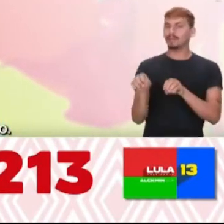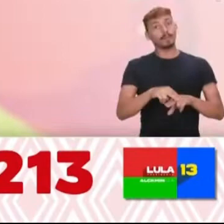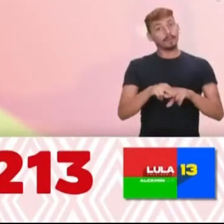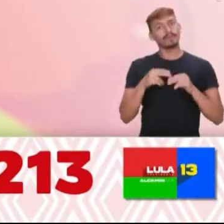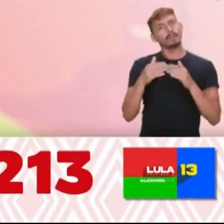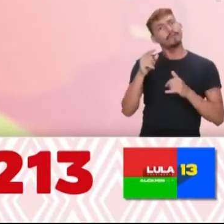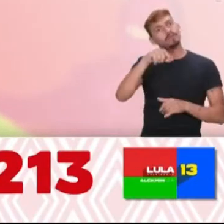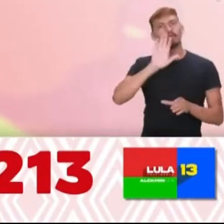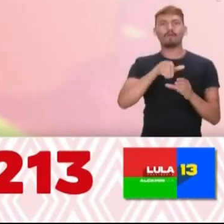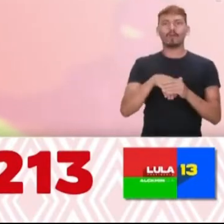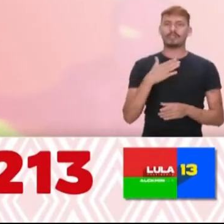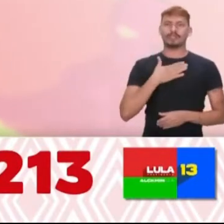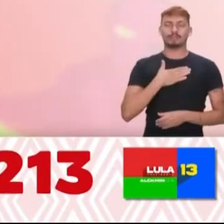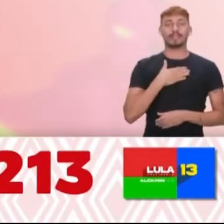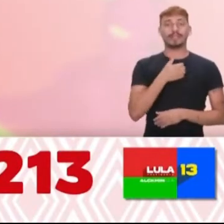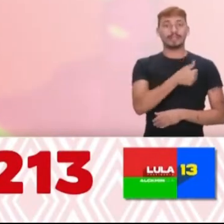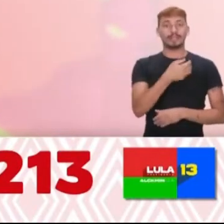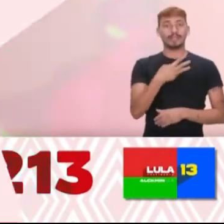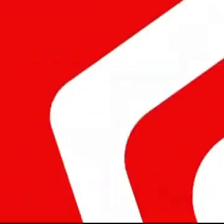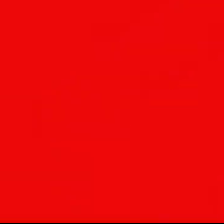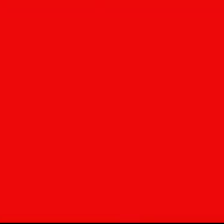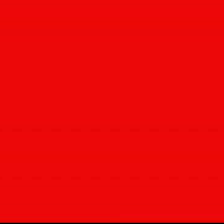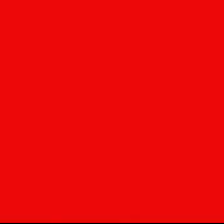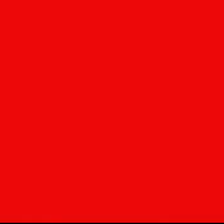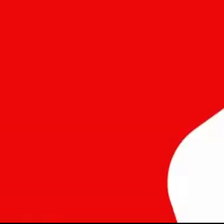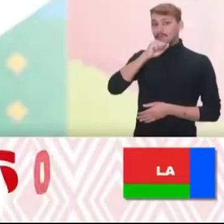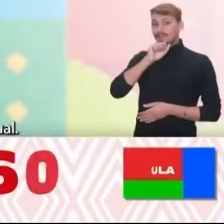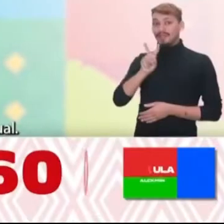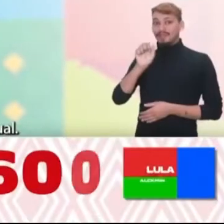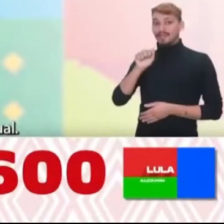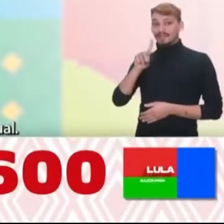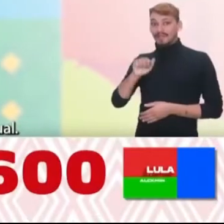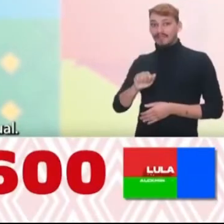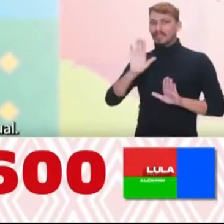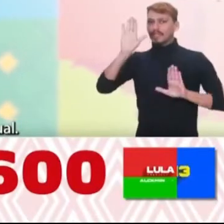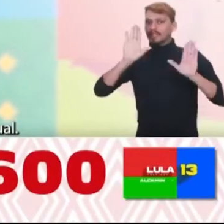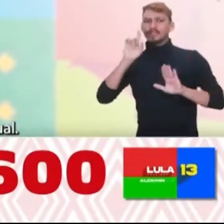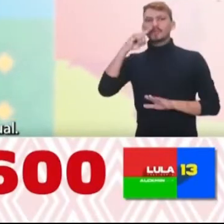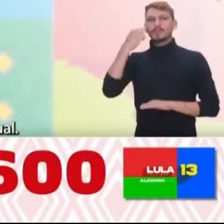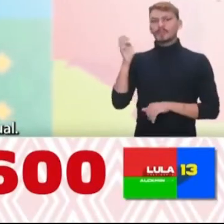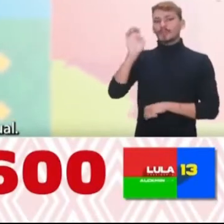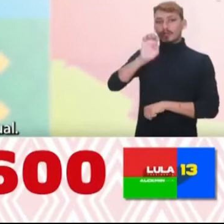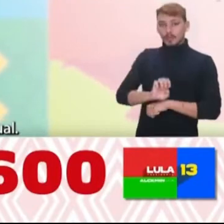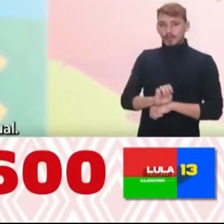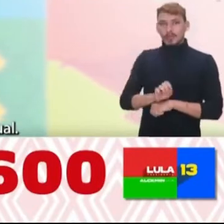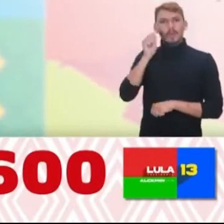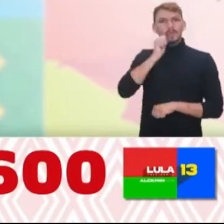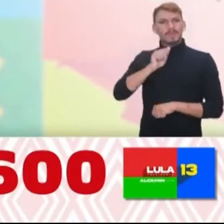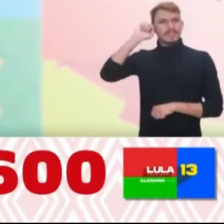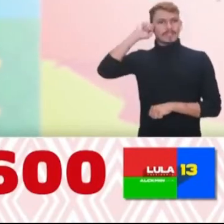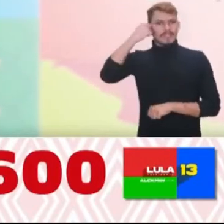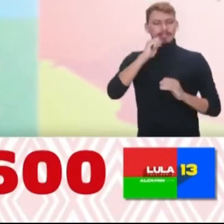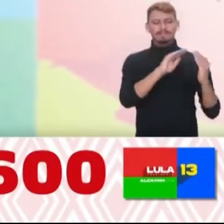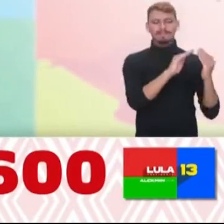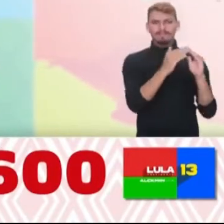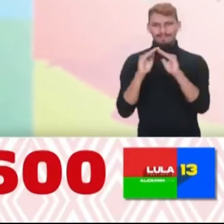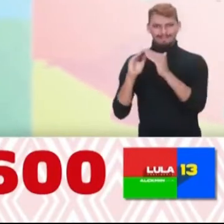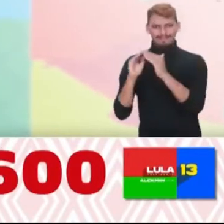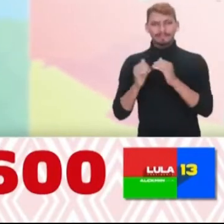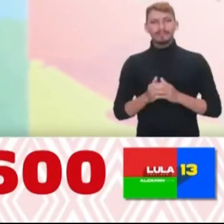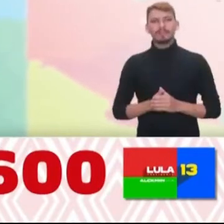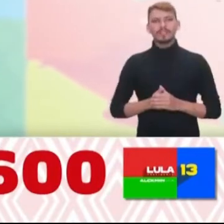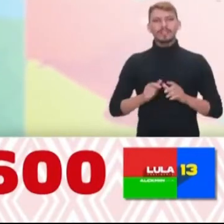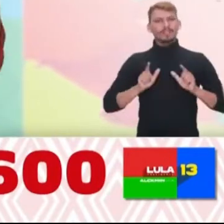educação. Peço o seu voto, 13213. Sou mãe Wanda, candidata a deputado estadual. Sou mulher negra de